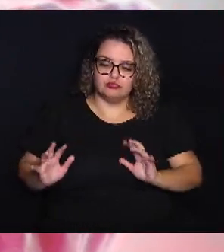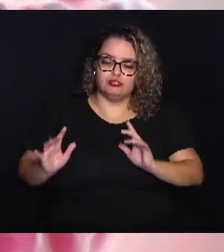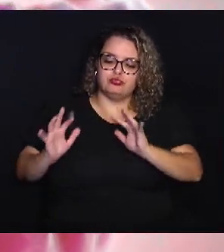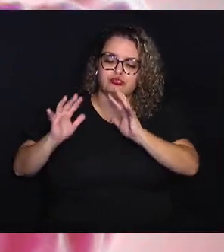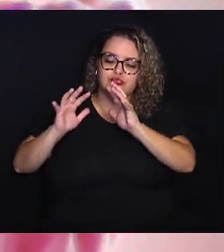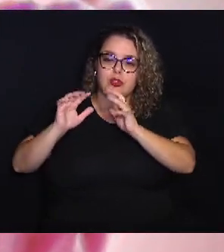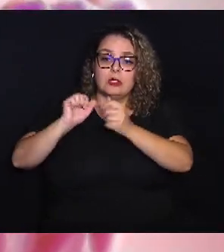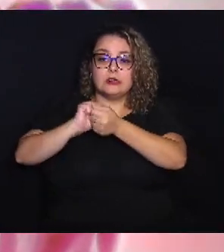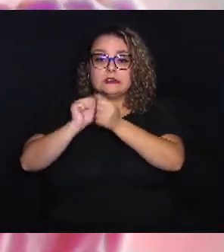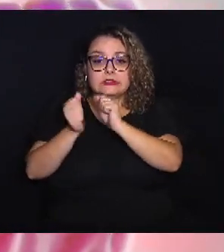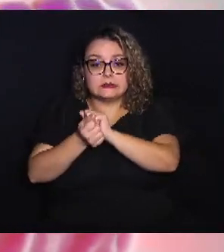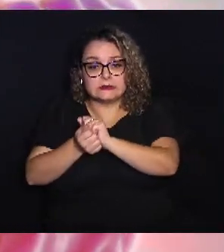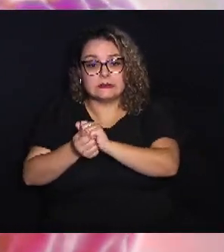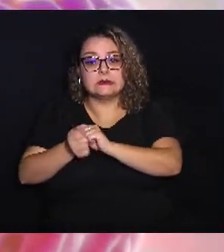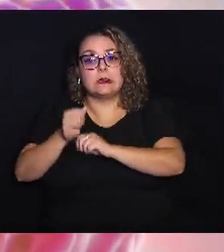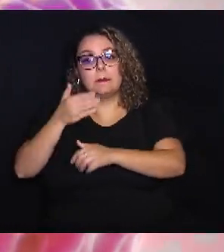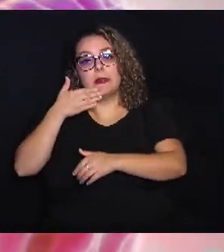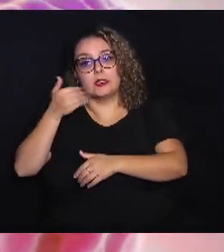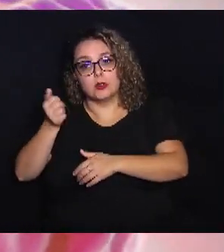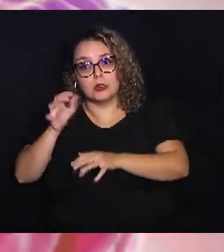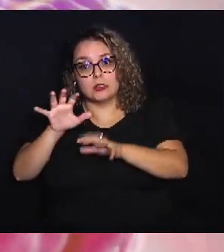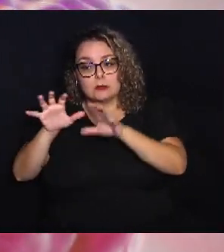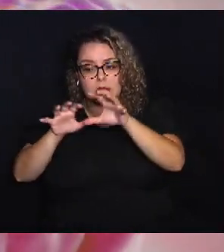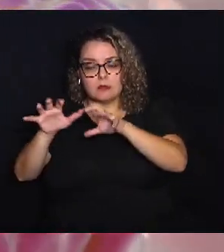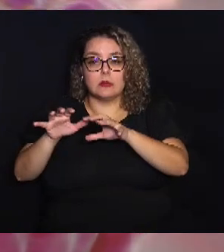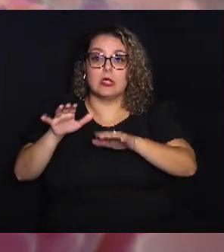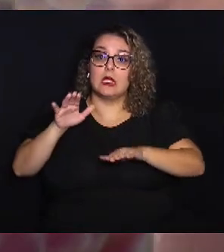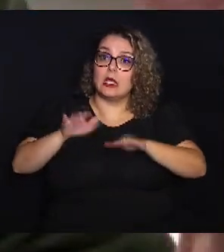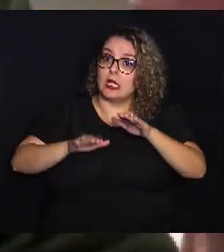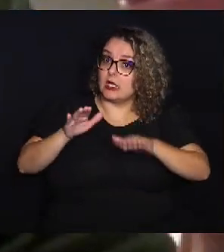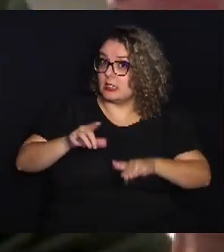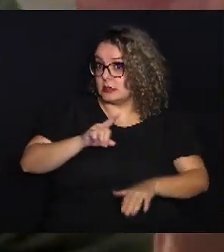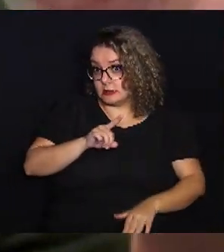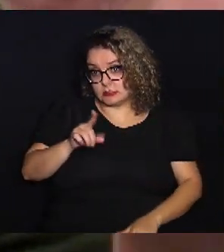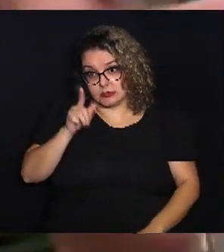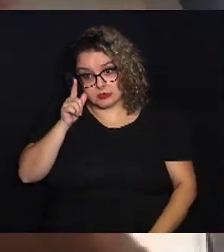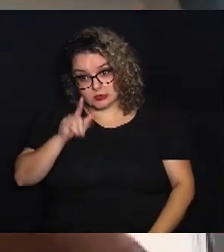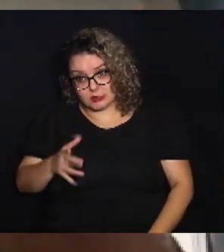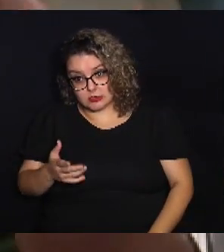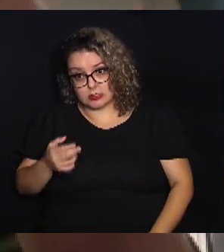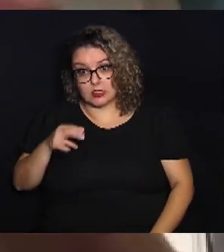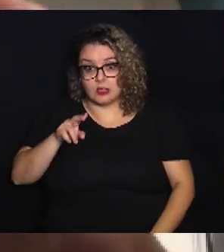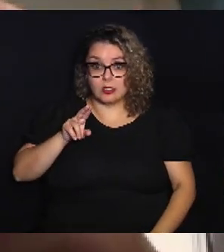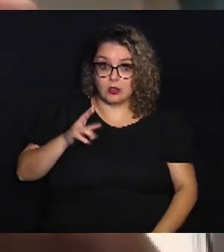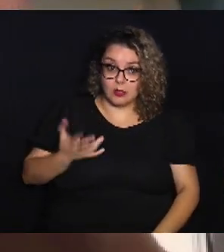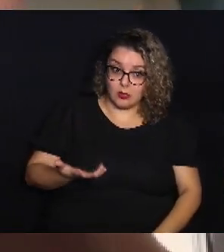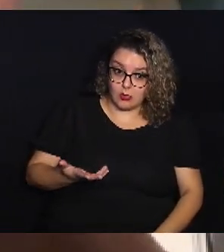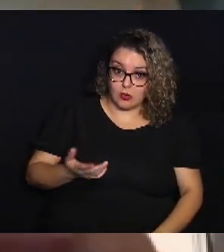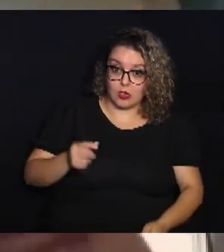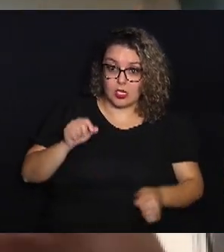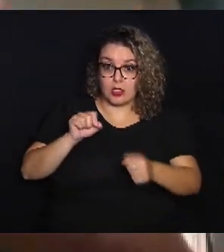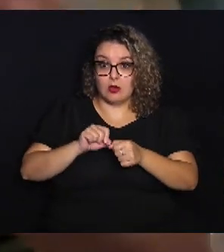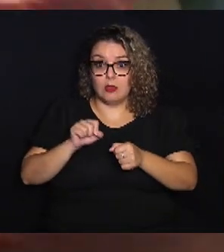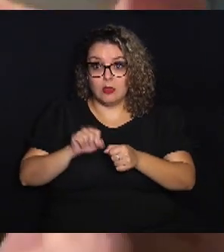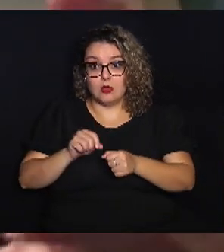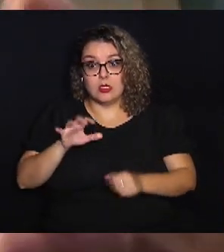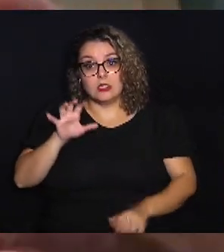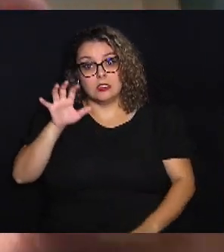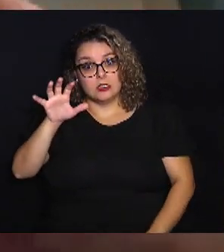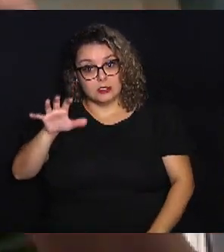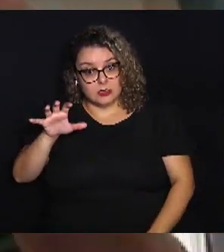lá e remodelar. Nem sempre consegue ou está fazendo